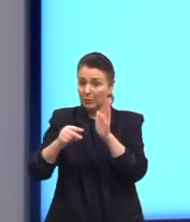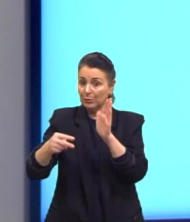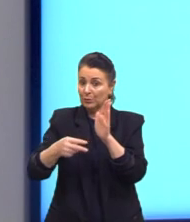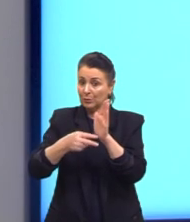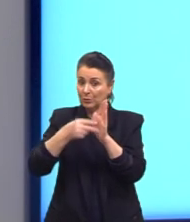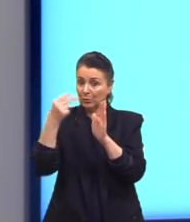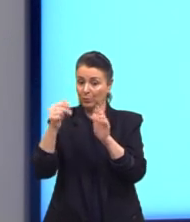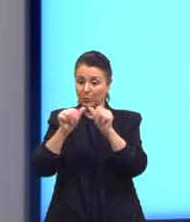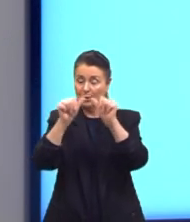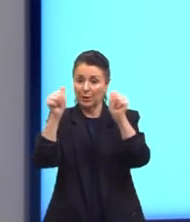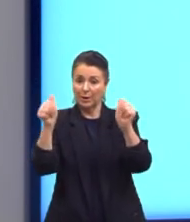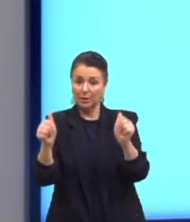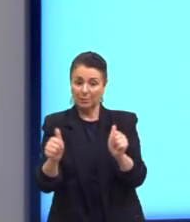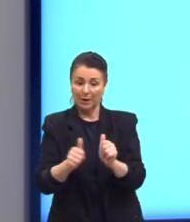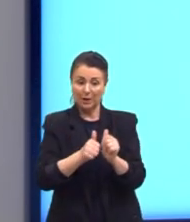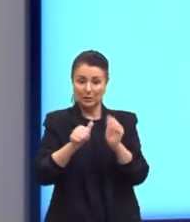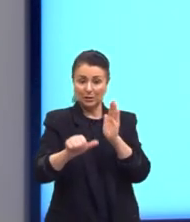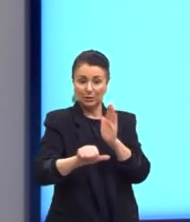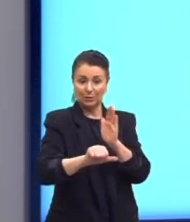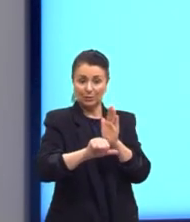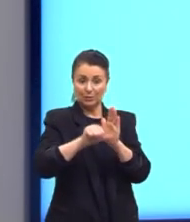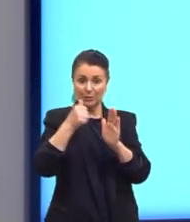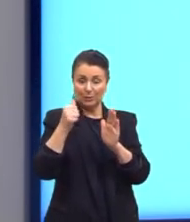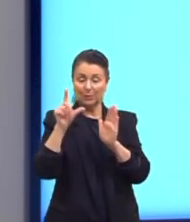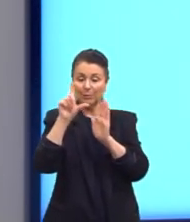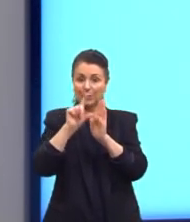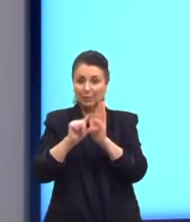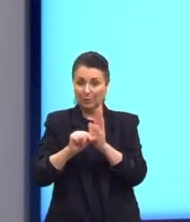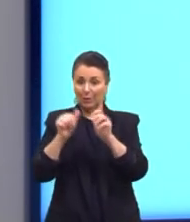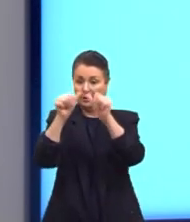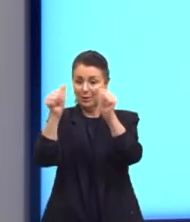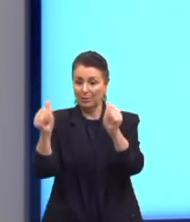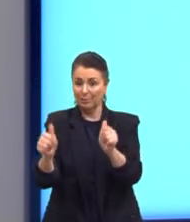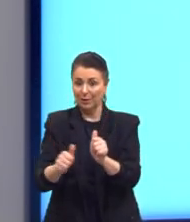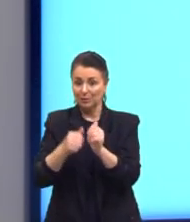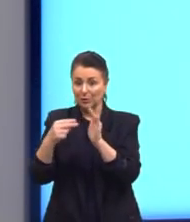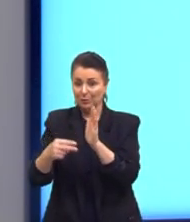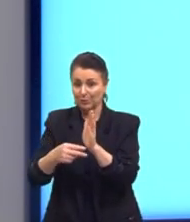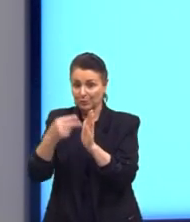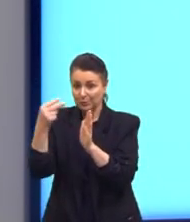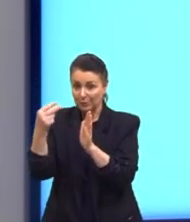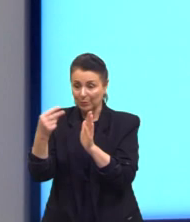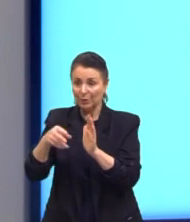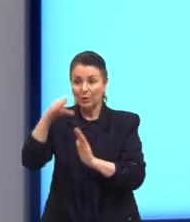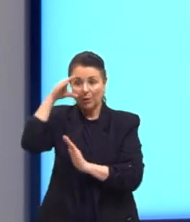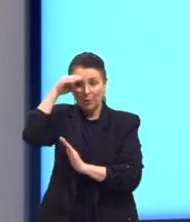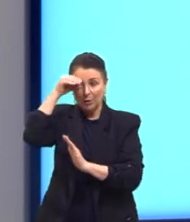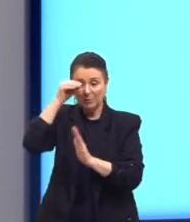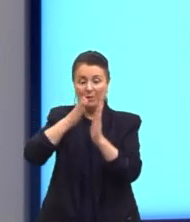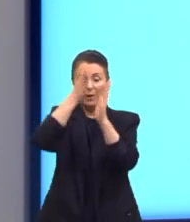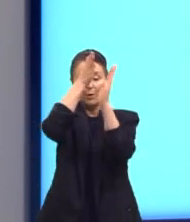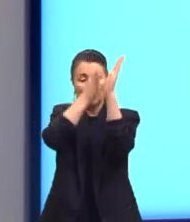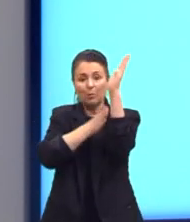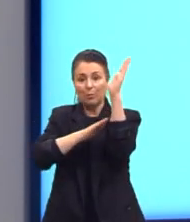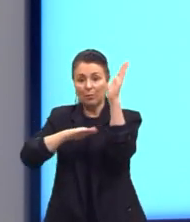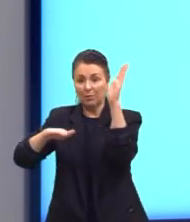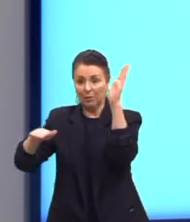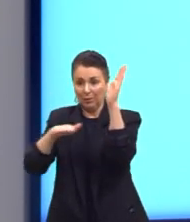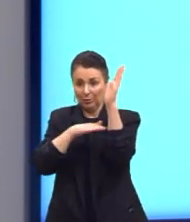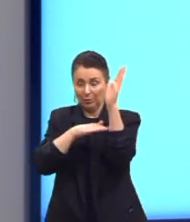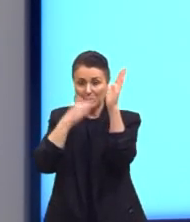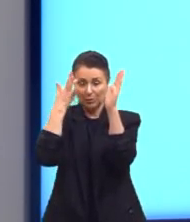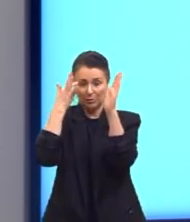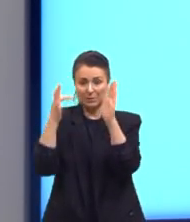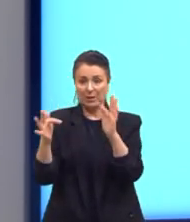então, a imagem do primeiro é menor que a imagem do segundo. Se nós observarmos num plano cartesiano, a gente vê que a função,